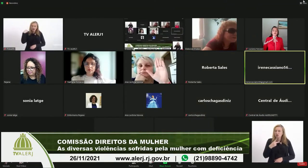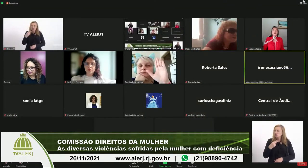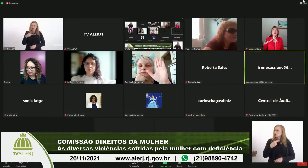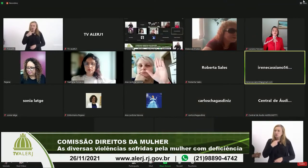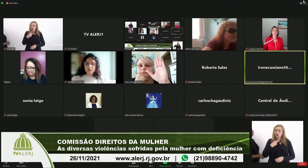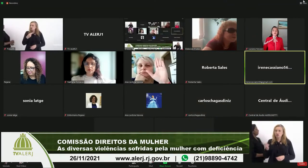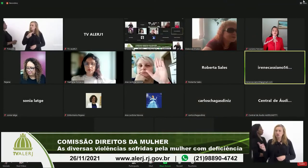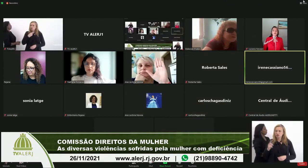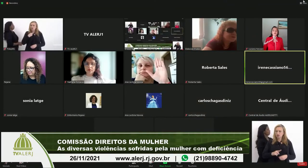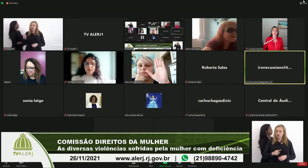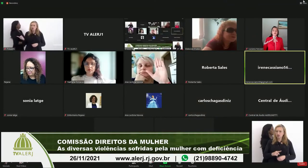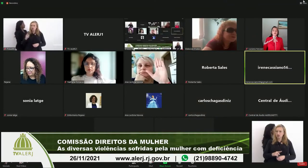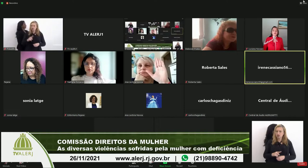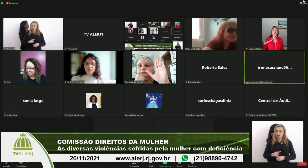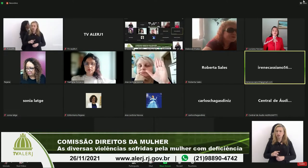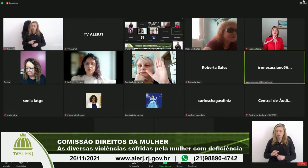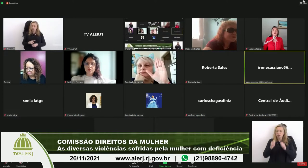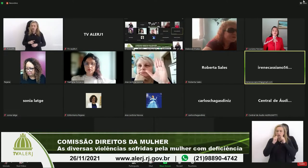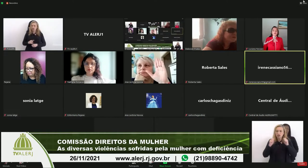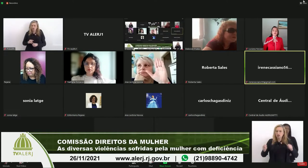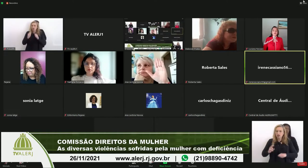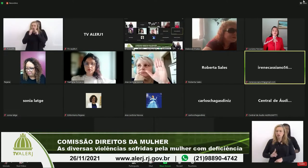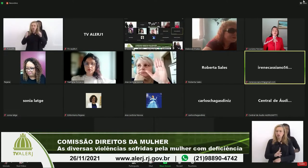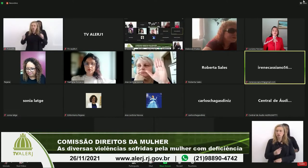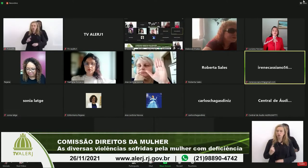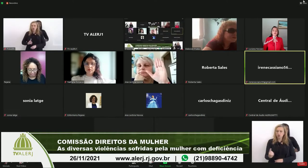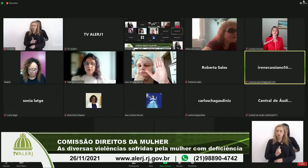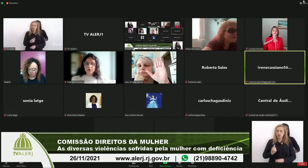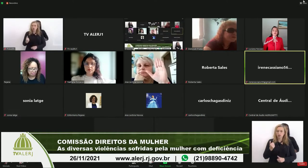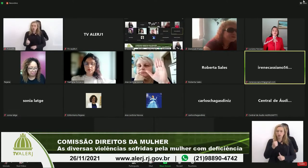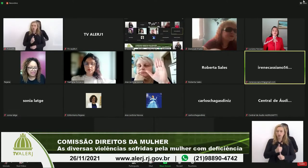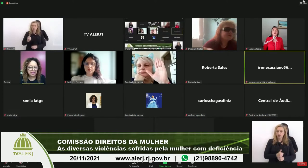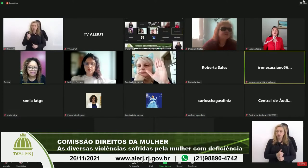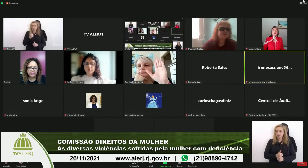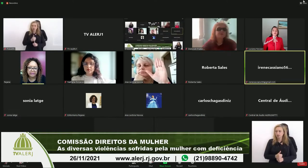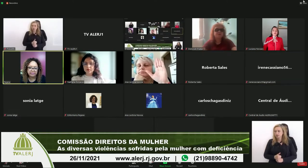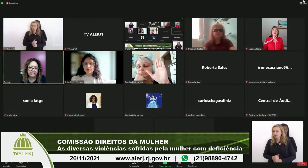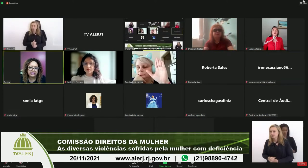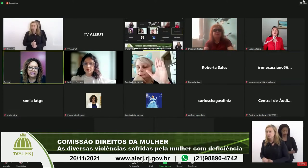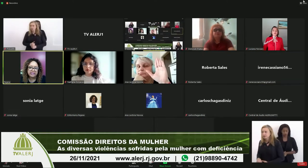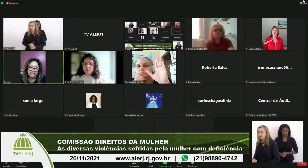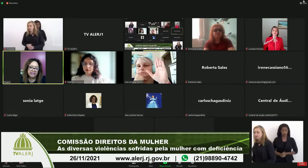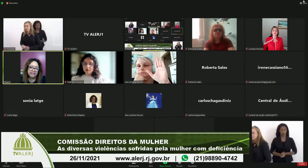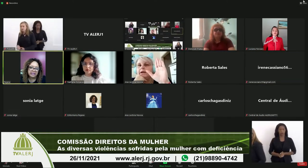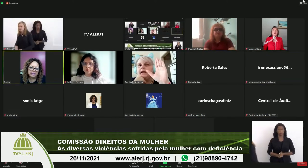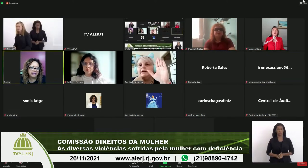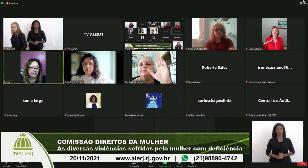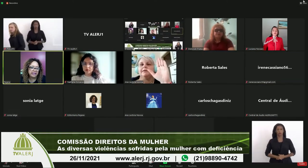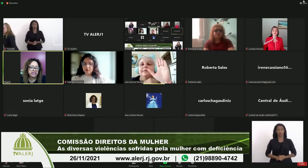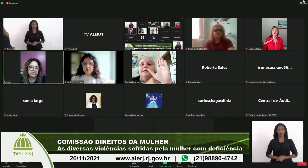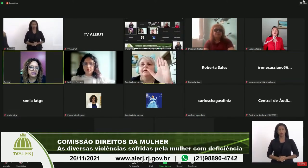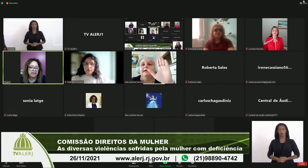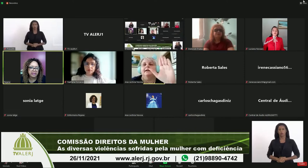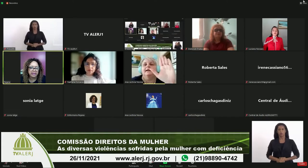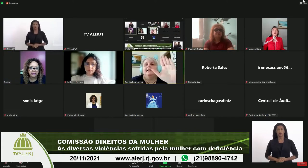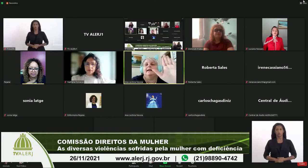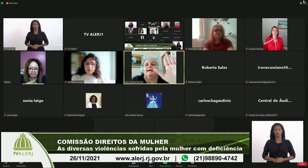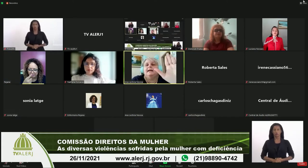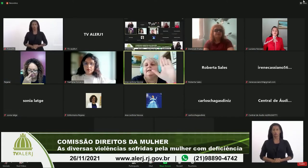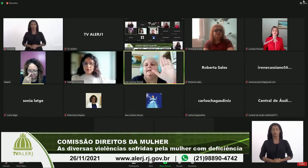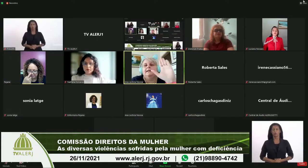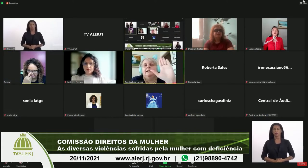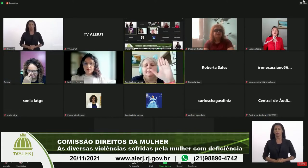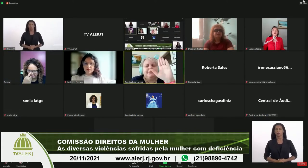participar e aí uma sessão vai continuar conosco ah maravilha é a gente sabe né